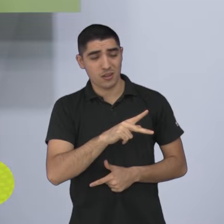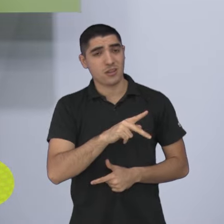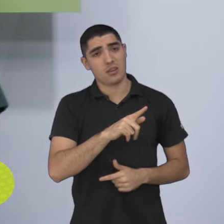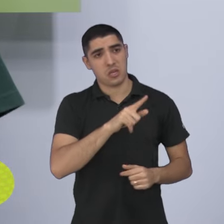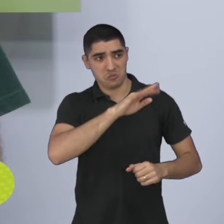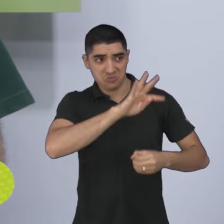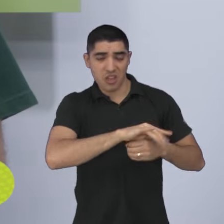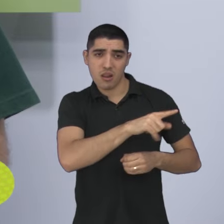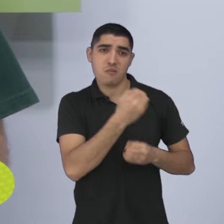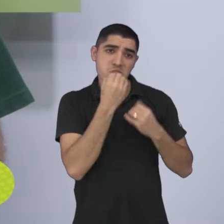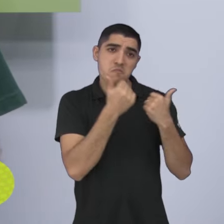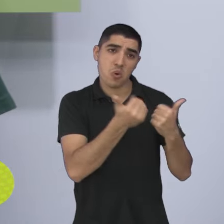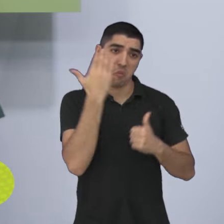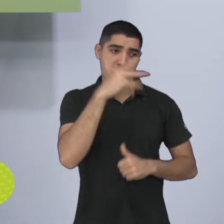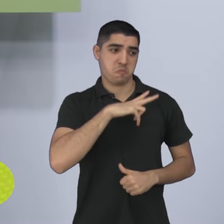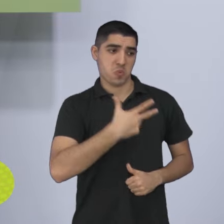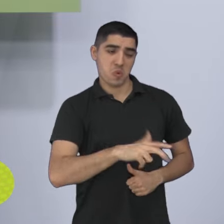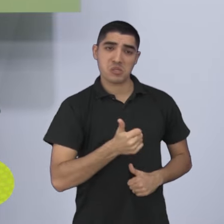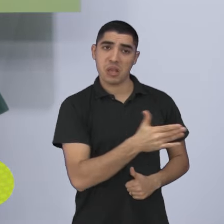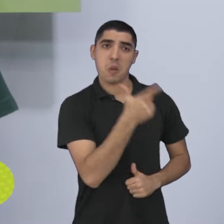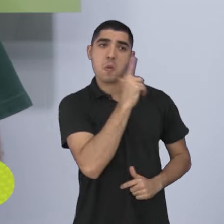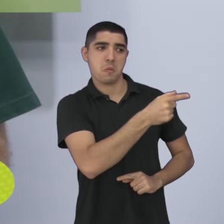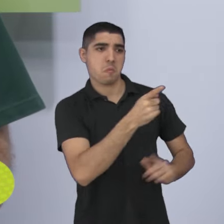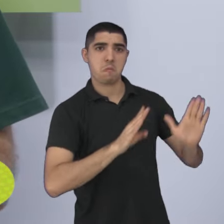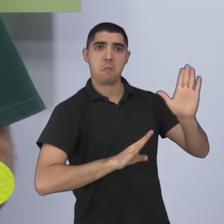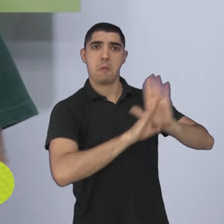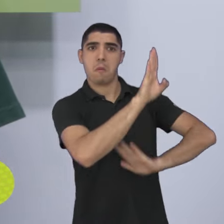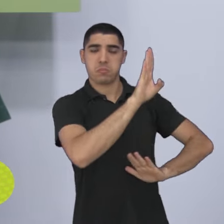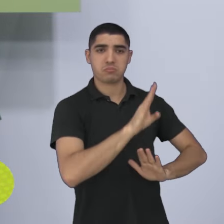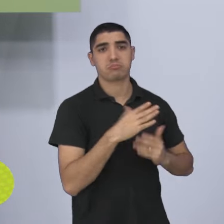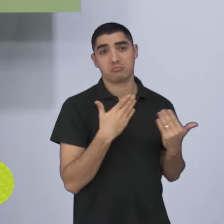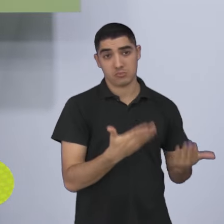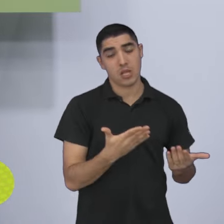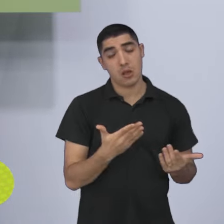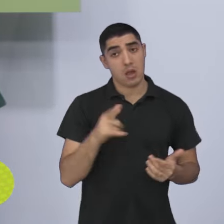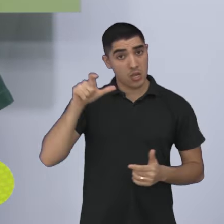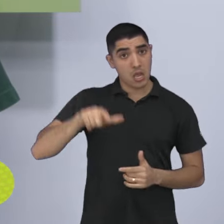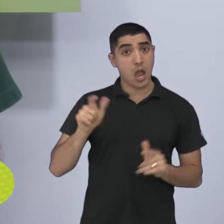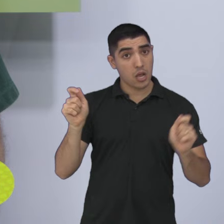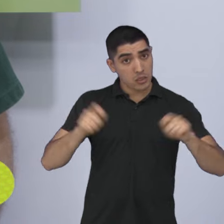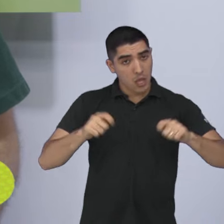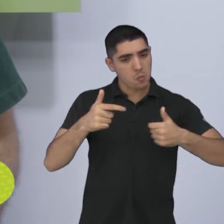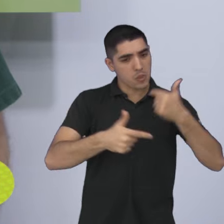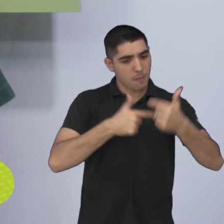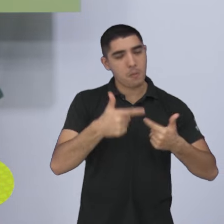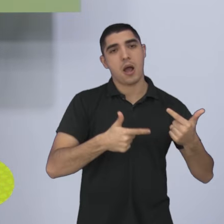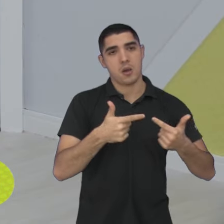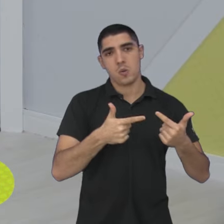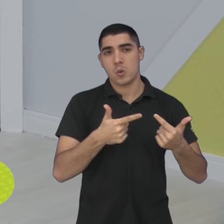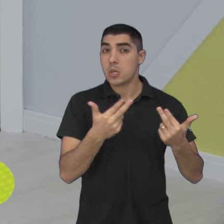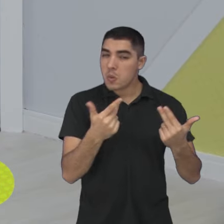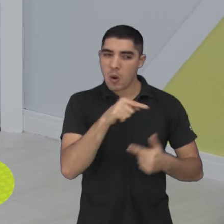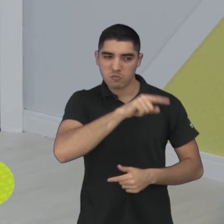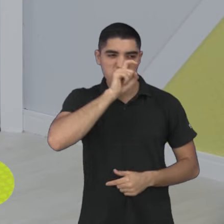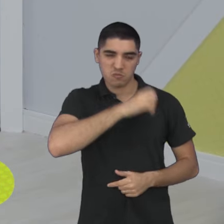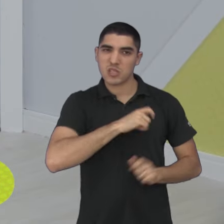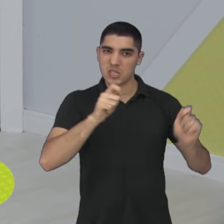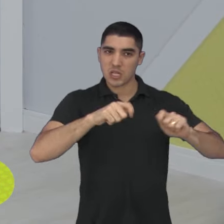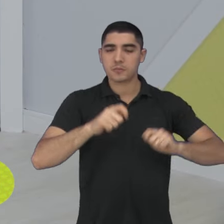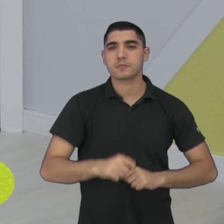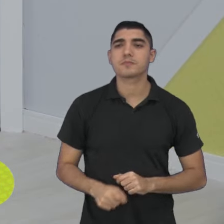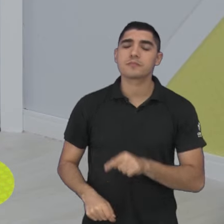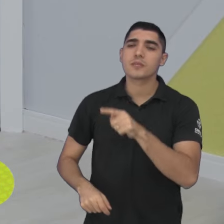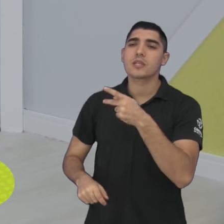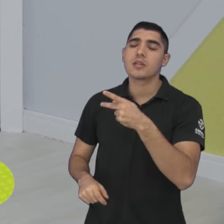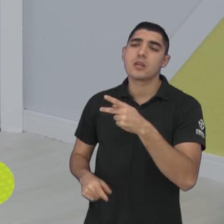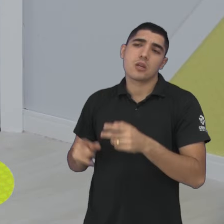Santista. Então, sabe que o Sérgio Guedes pode fazer um trabalho mais ou menos igual no São José. Agora, em relação ao time